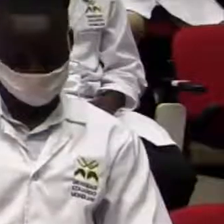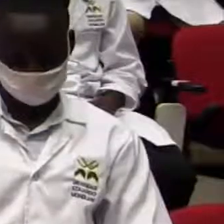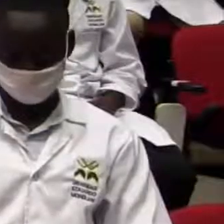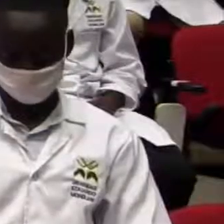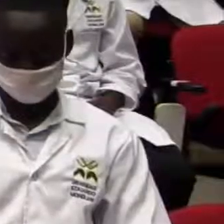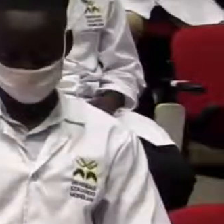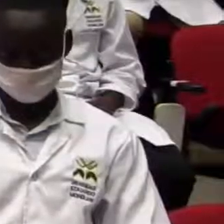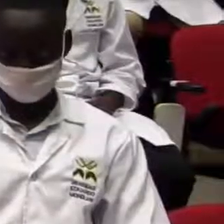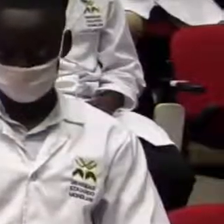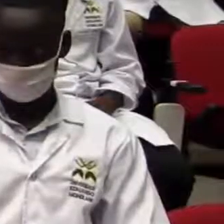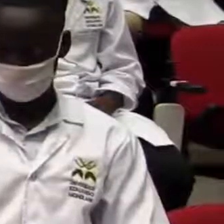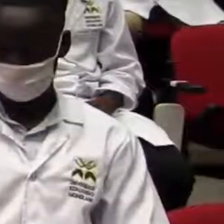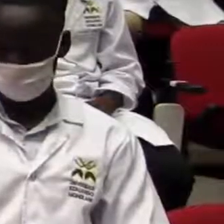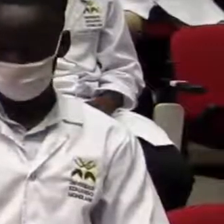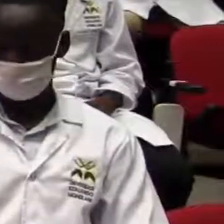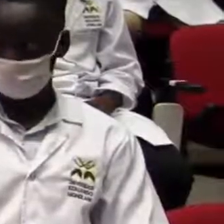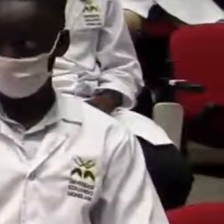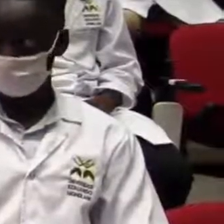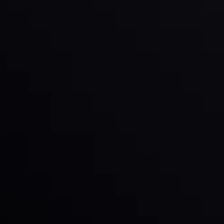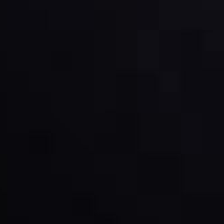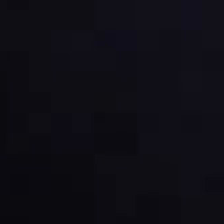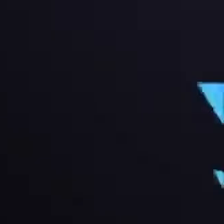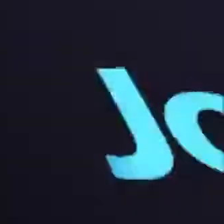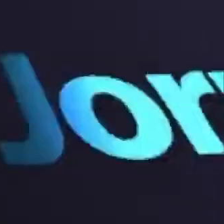Medicina da UAM recebem batas.